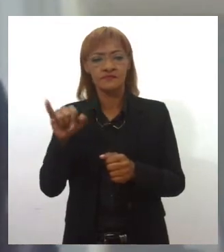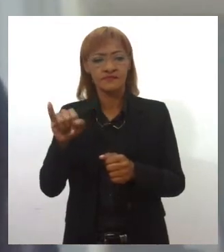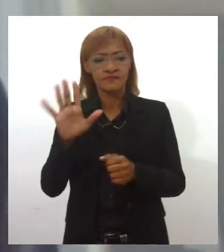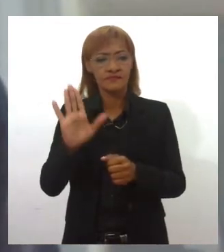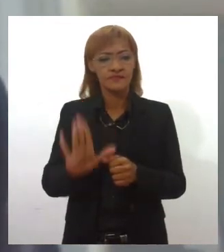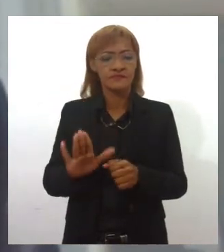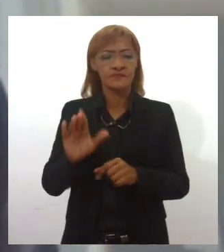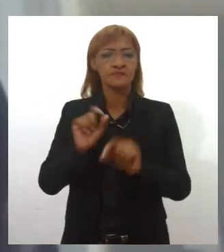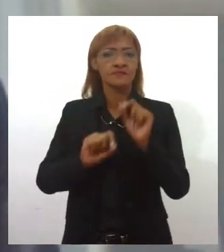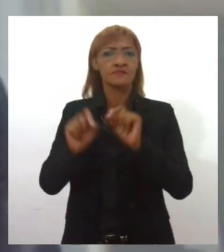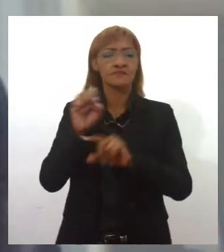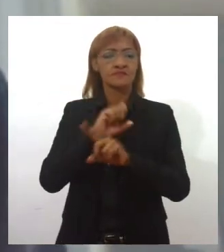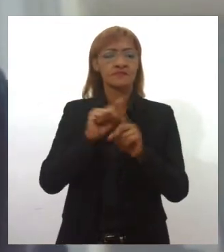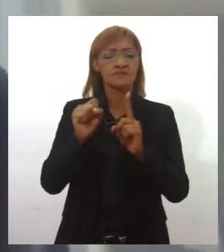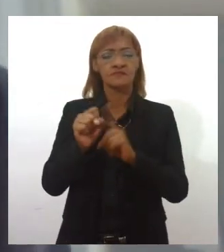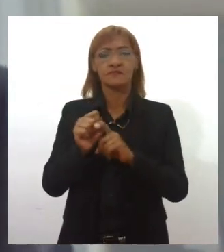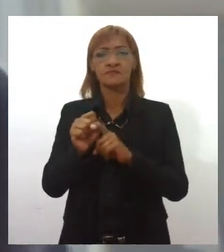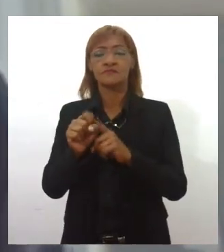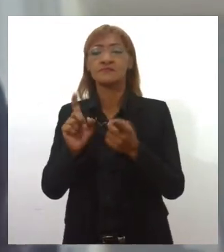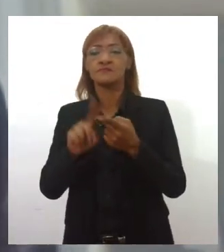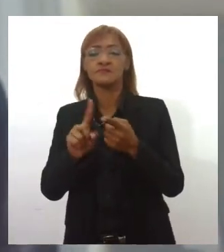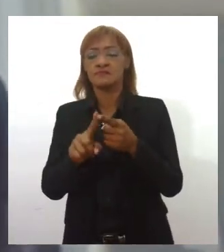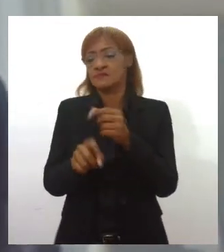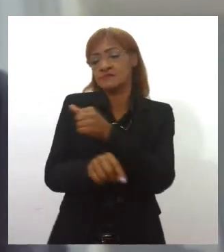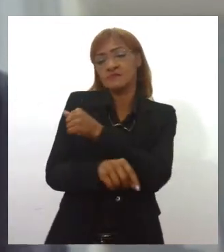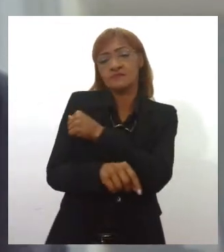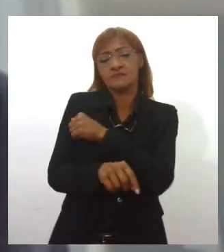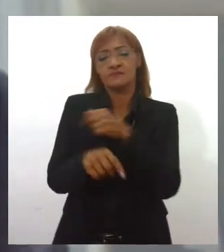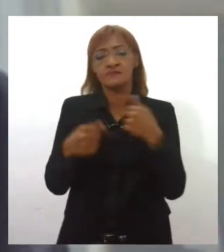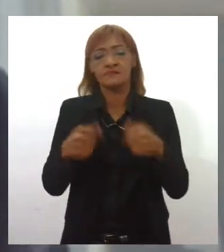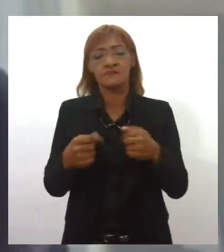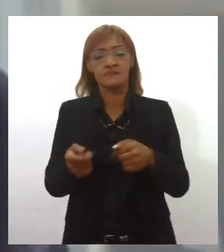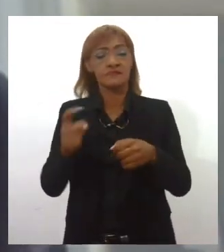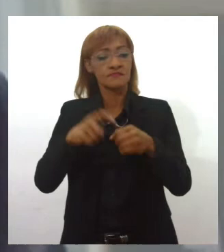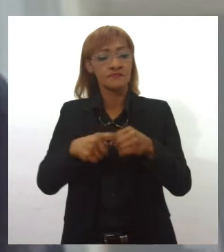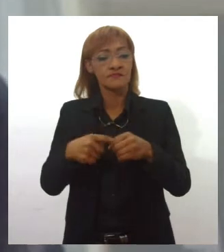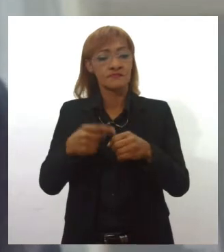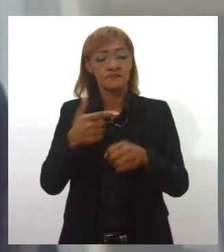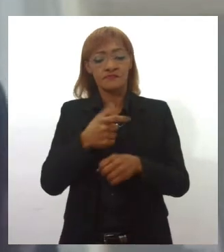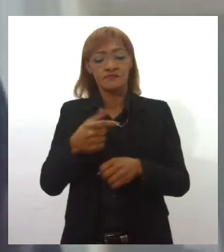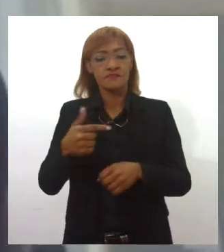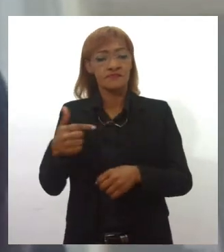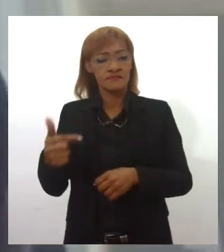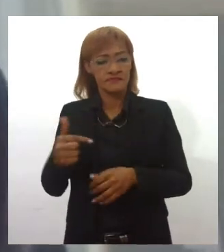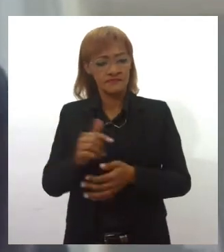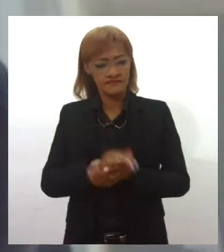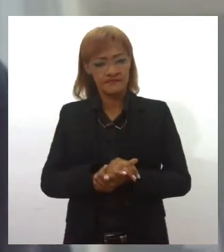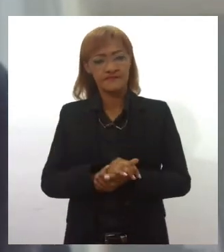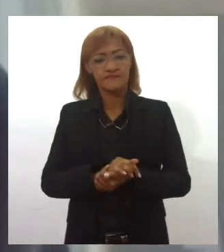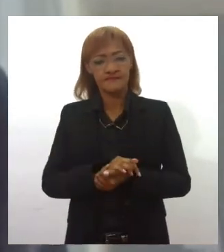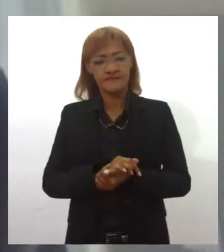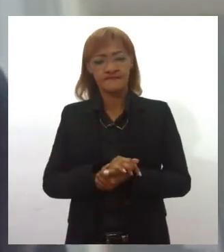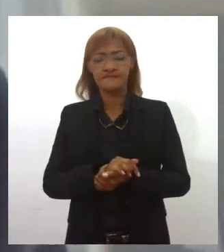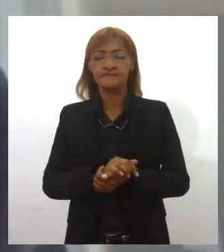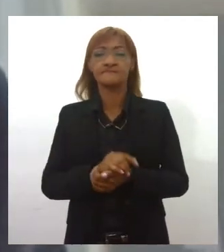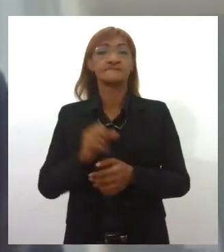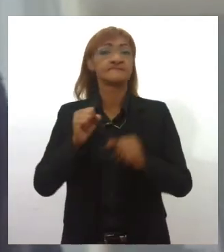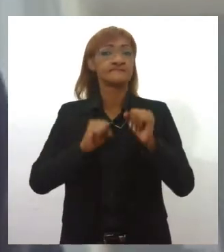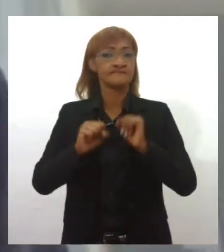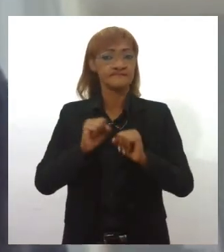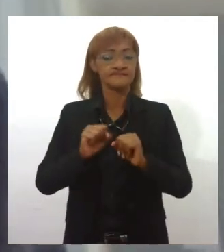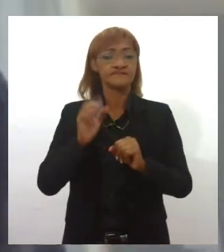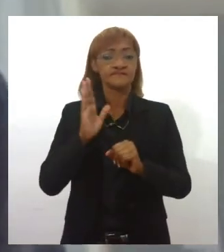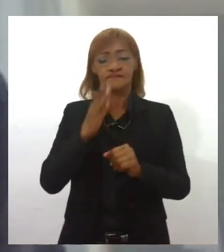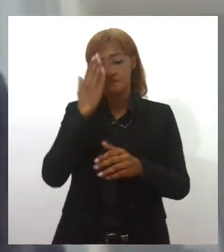brasileira, em especial, aos alunos, que precisam ser recuperados a partir de 2022. Temos, assim, uma expectativa e com muita